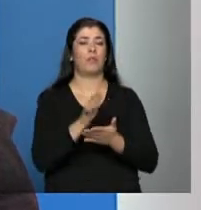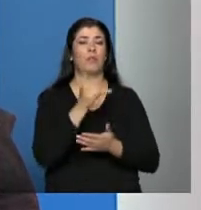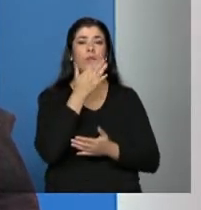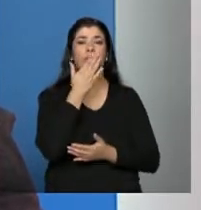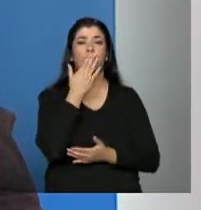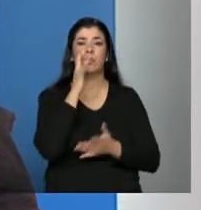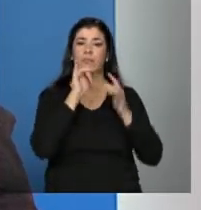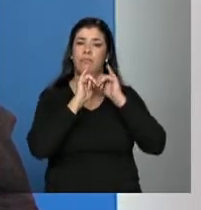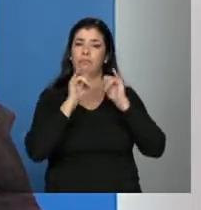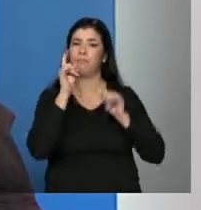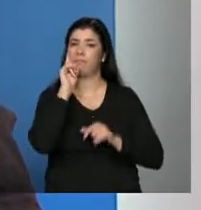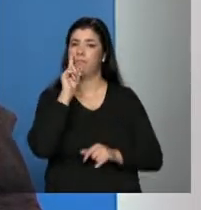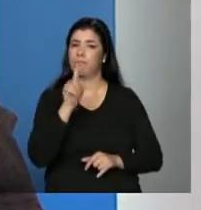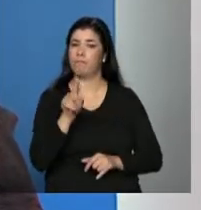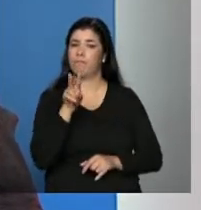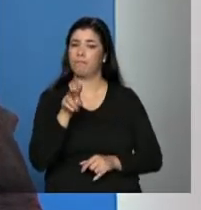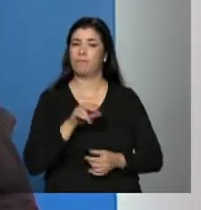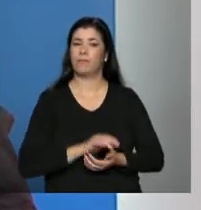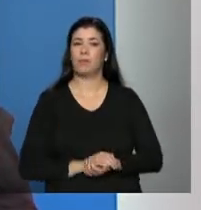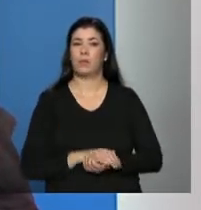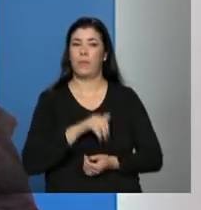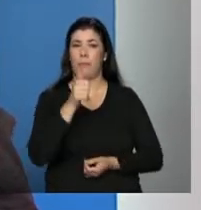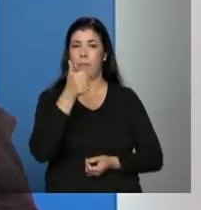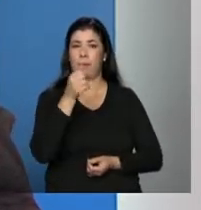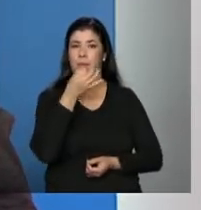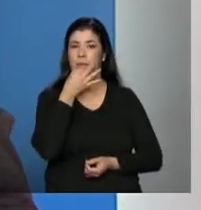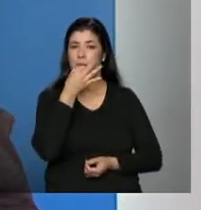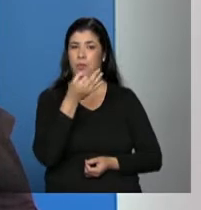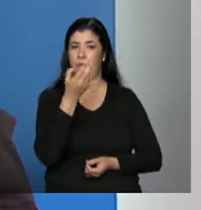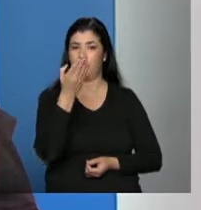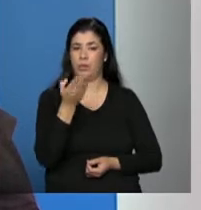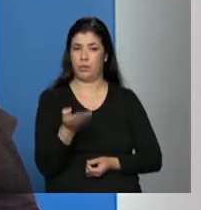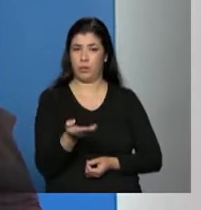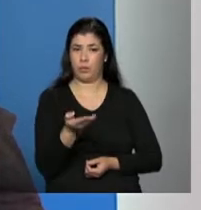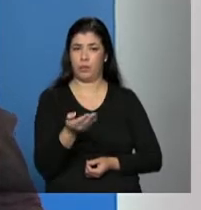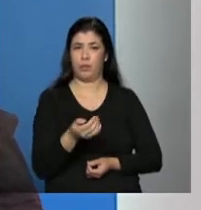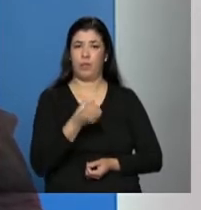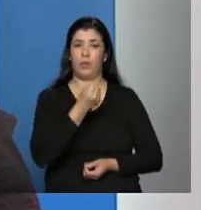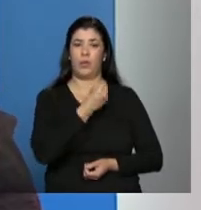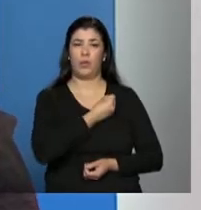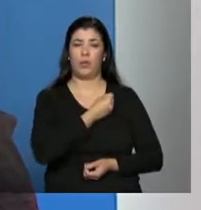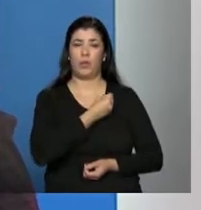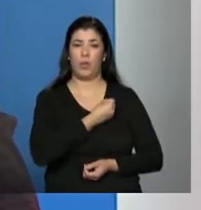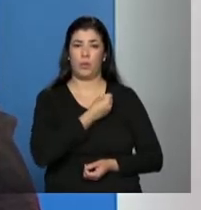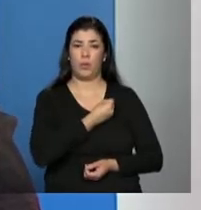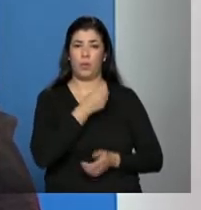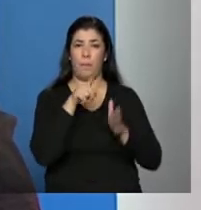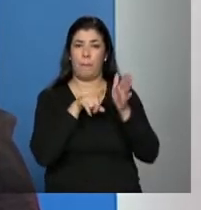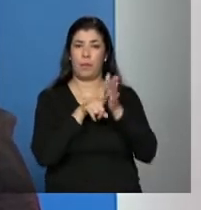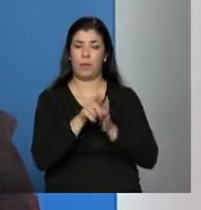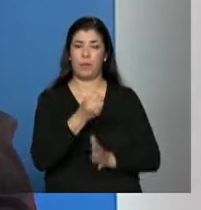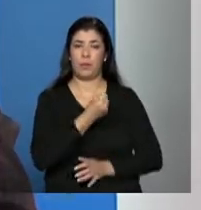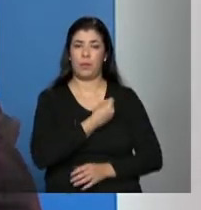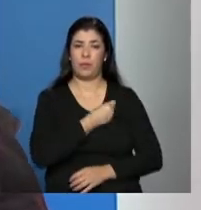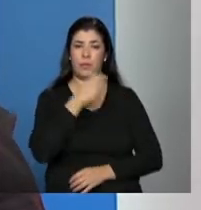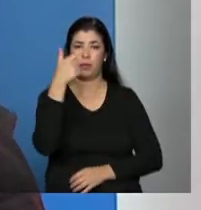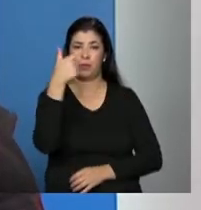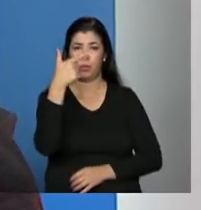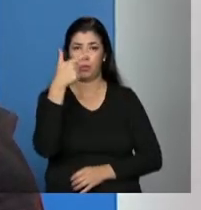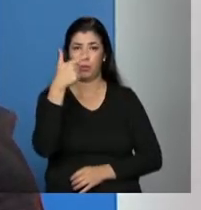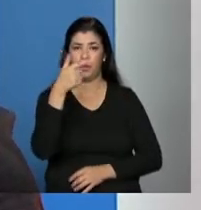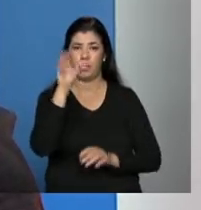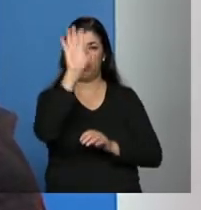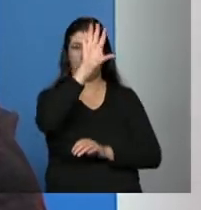Então, é bom ficar atento. Bom, a primeira dica se refere à questão número 2, da sessão 1. Essa